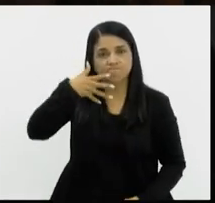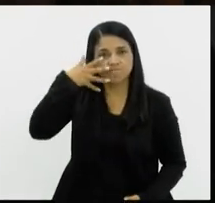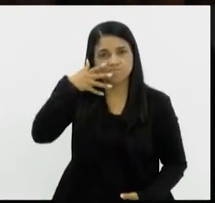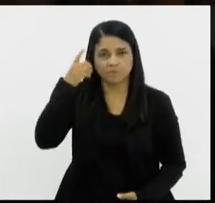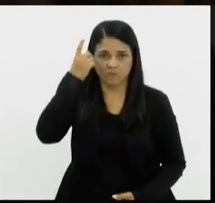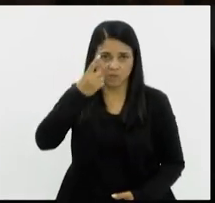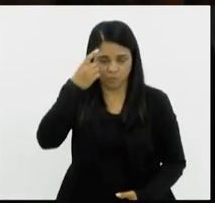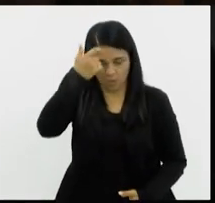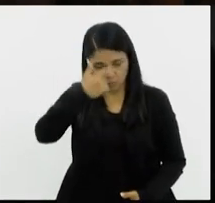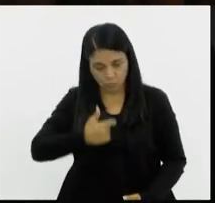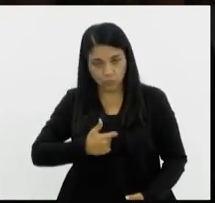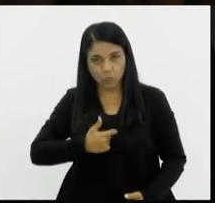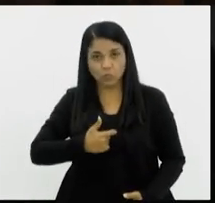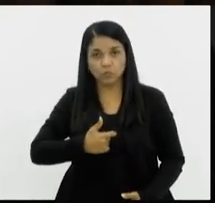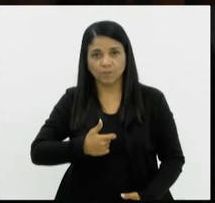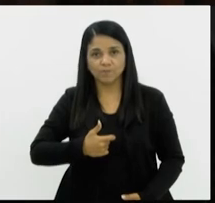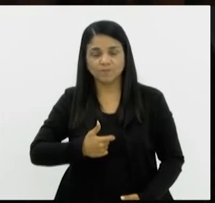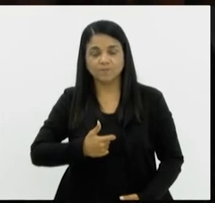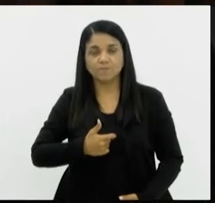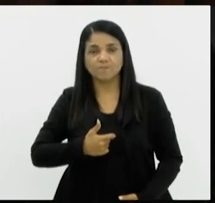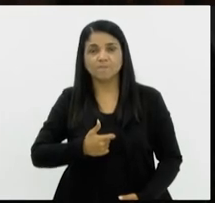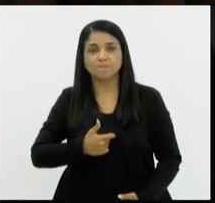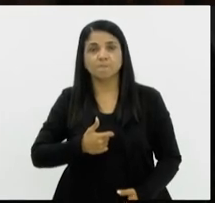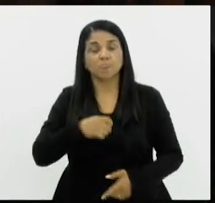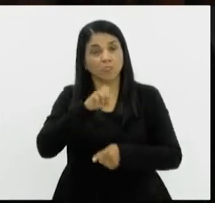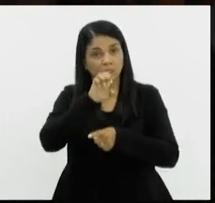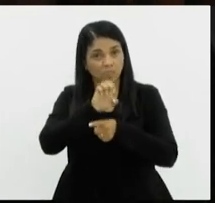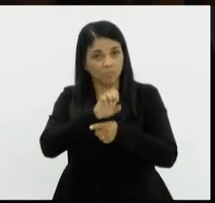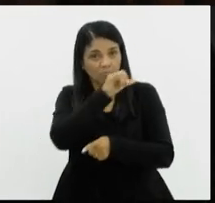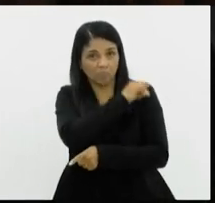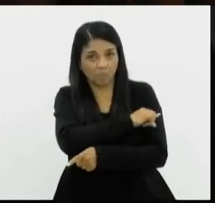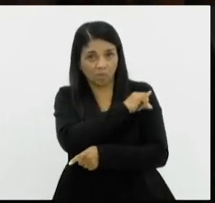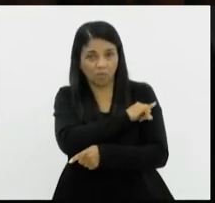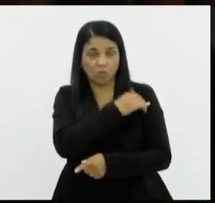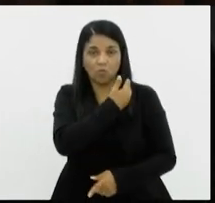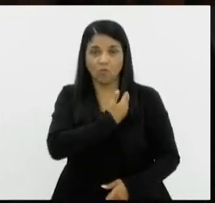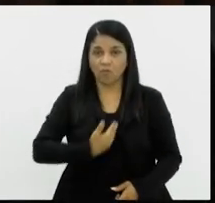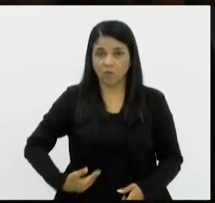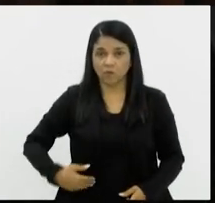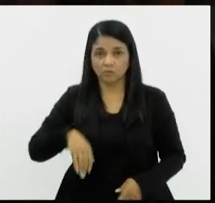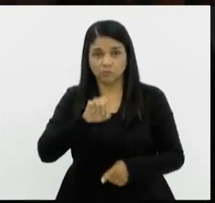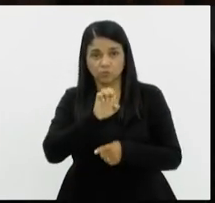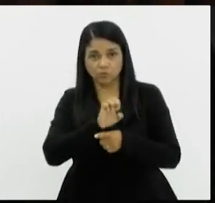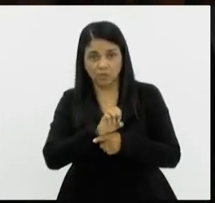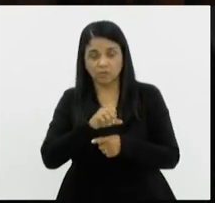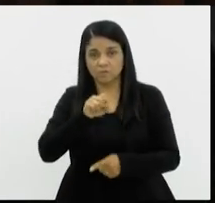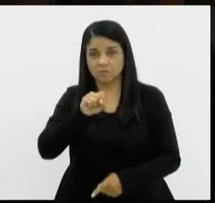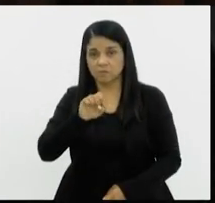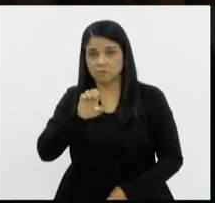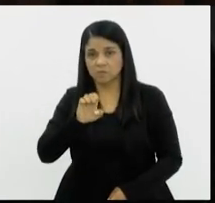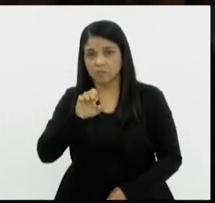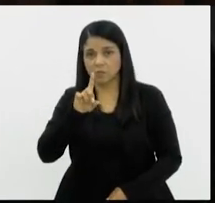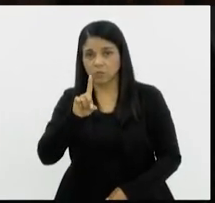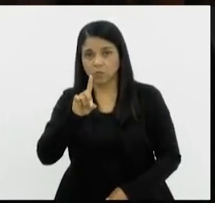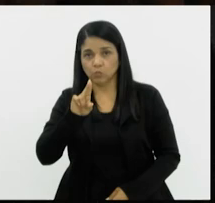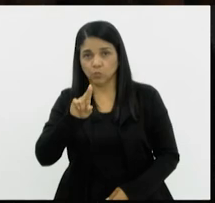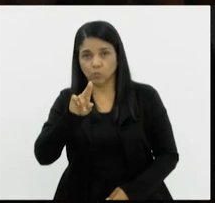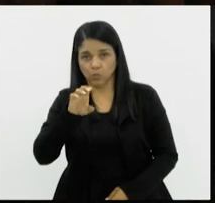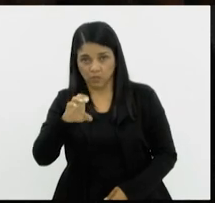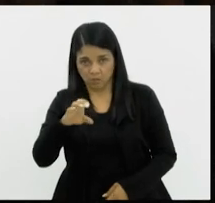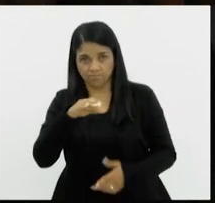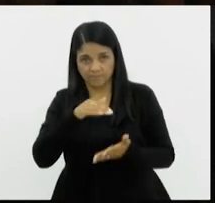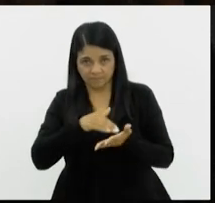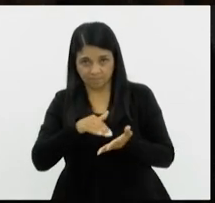deputado para que o Estado de Rio de Janeiro, o governo do Estado da Seduc tome providências quanto